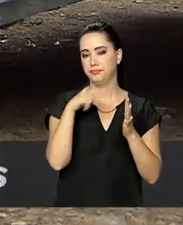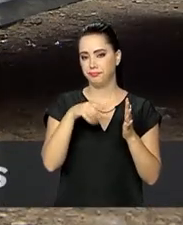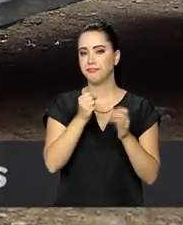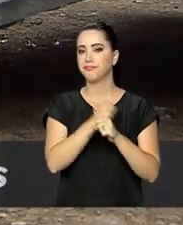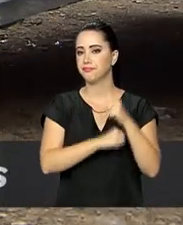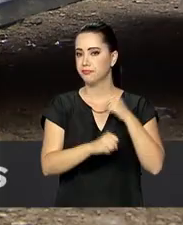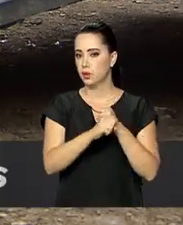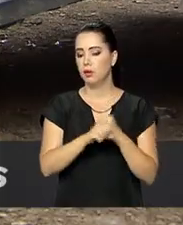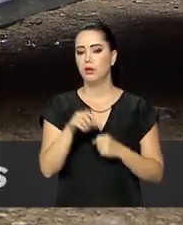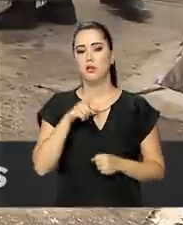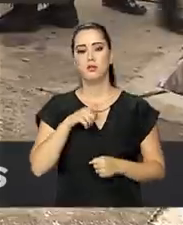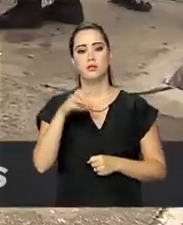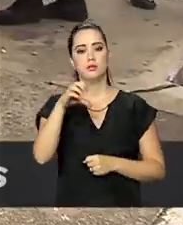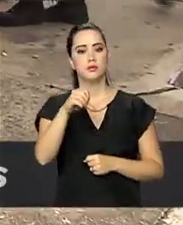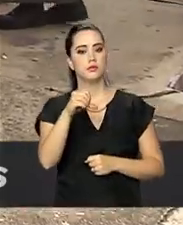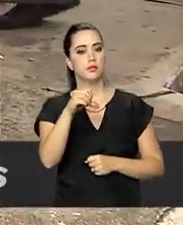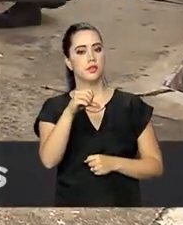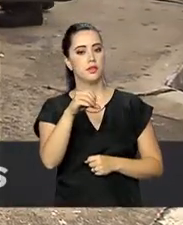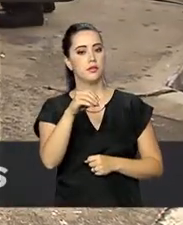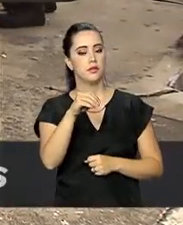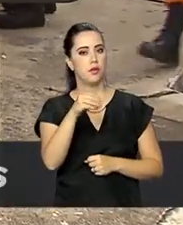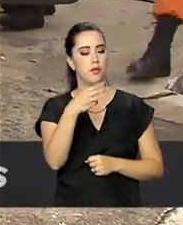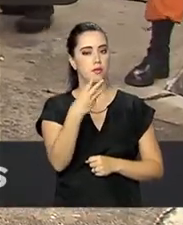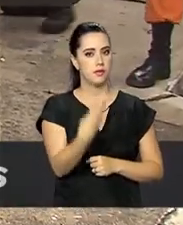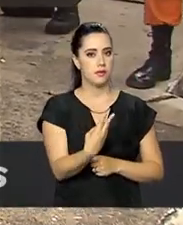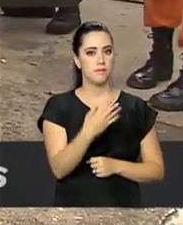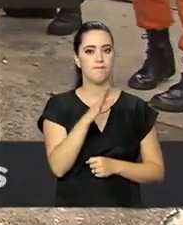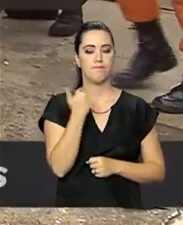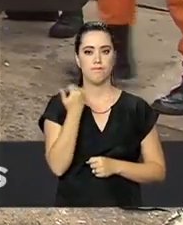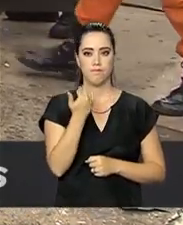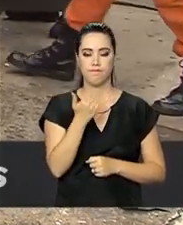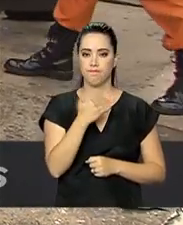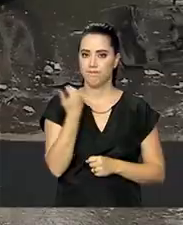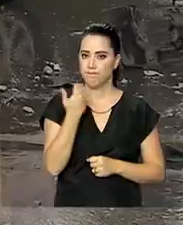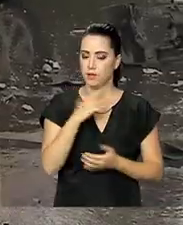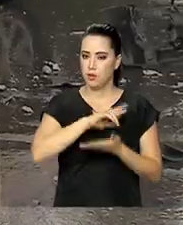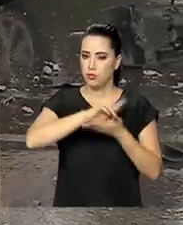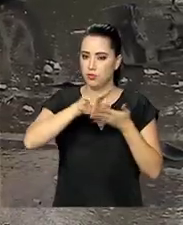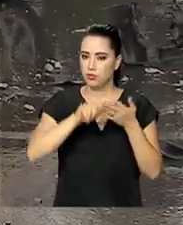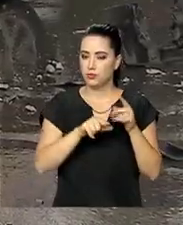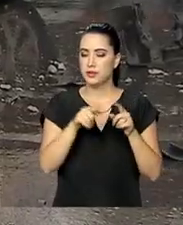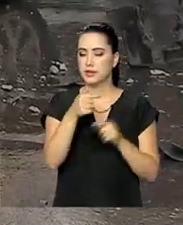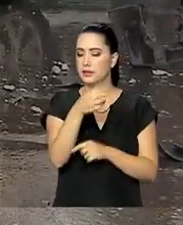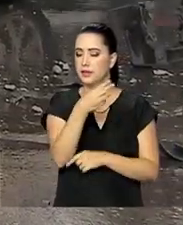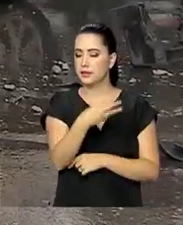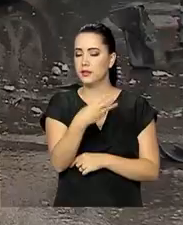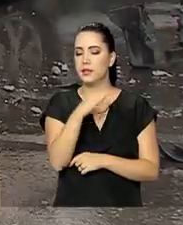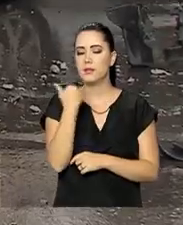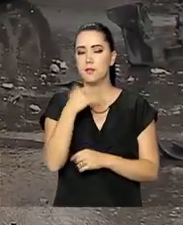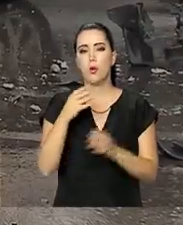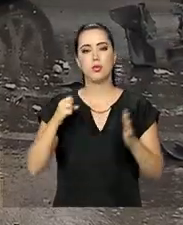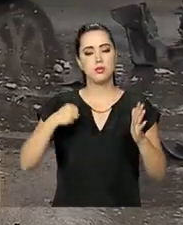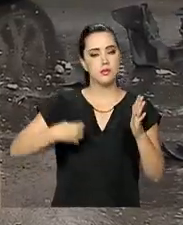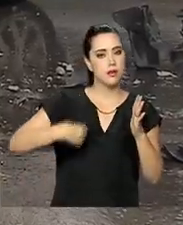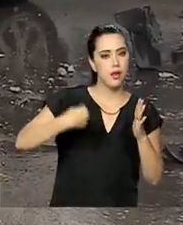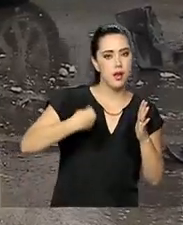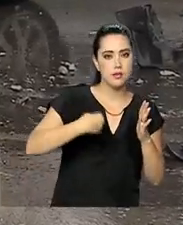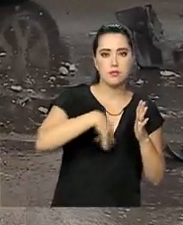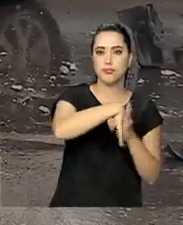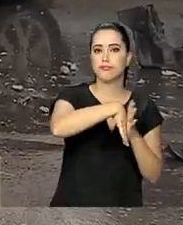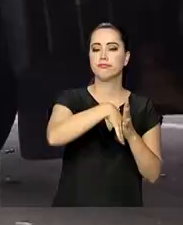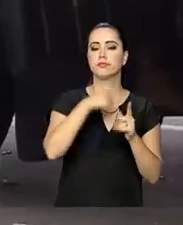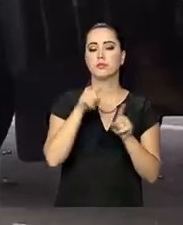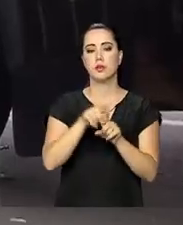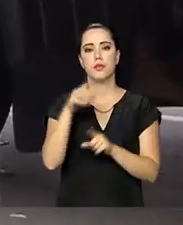o feriado teve 903 acidentes e 73 mortes. Em 2018, os estados com mais mortes no trânsito